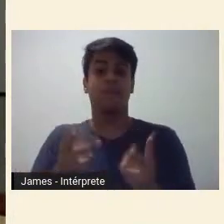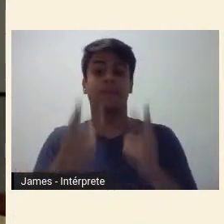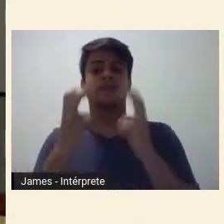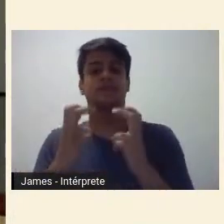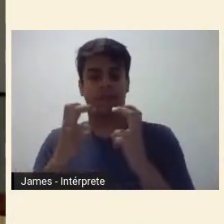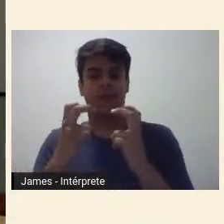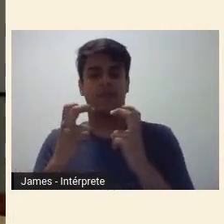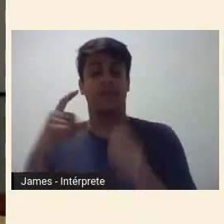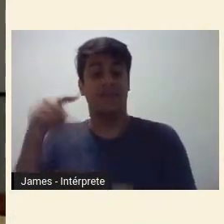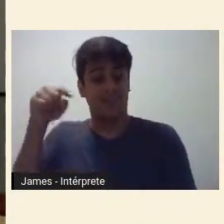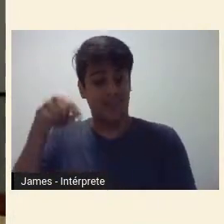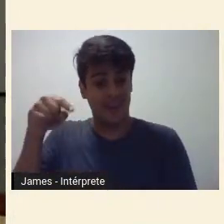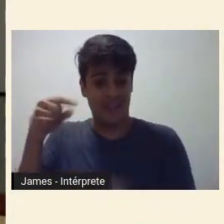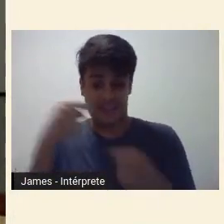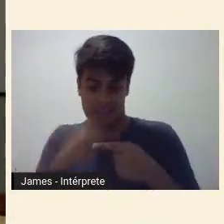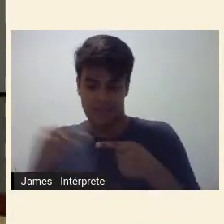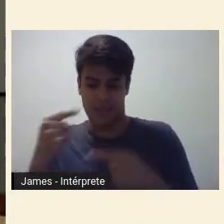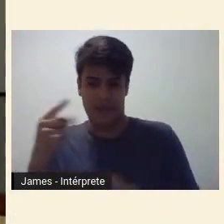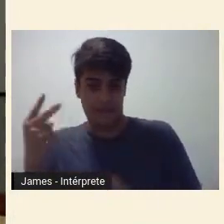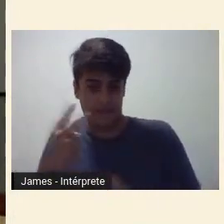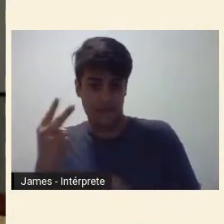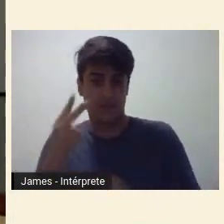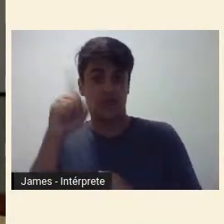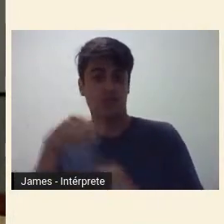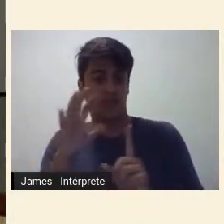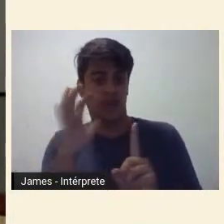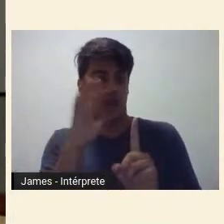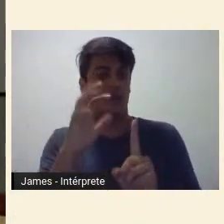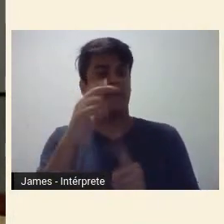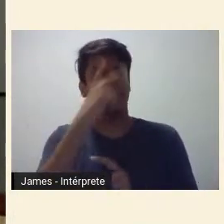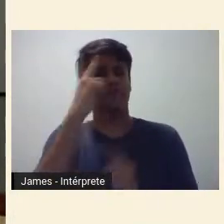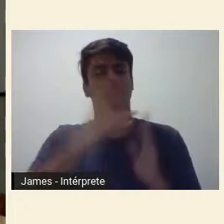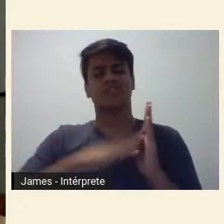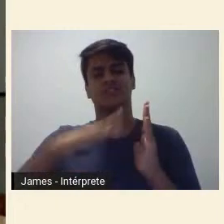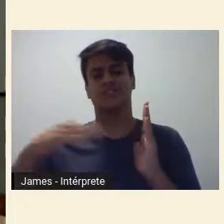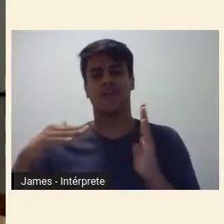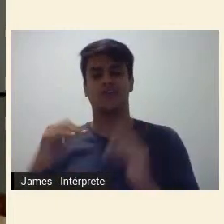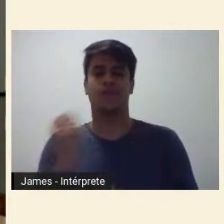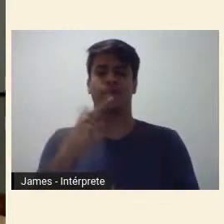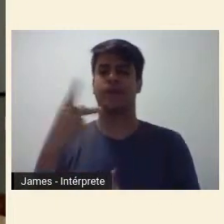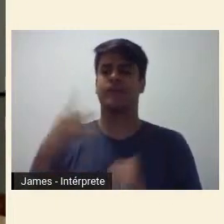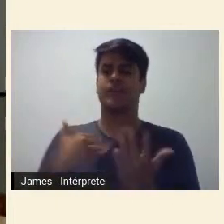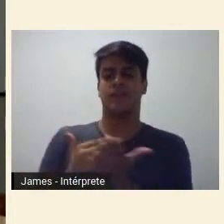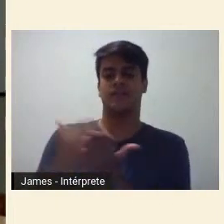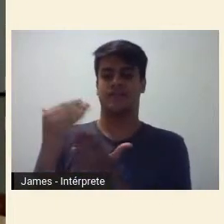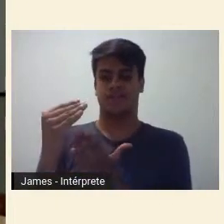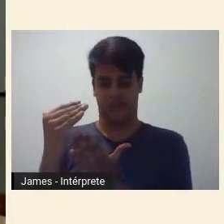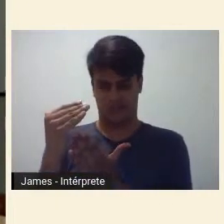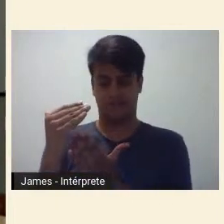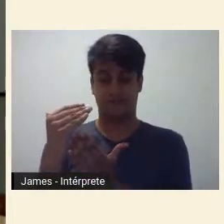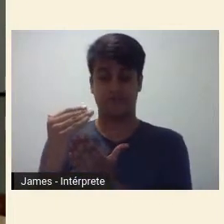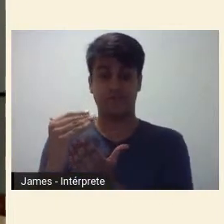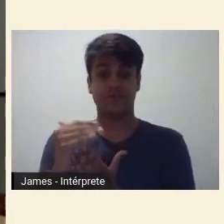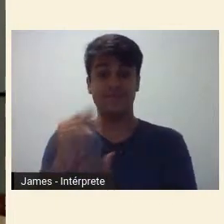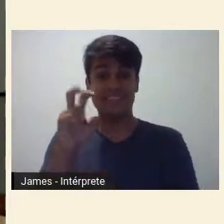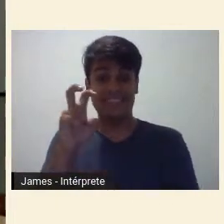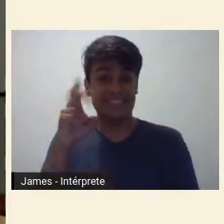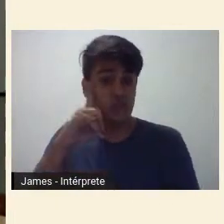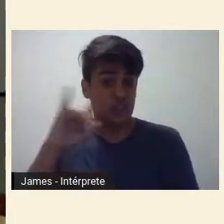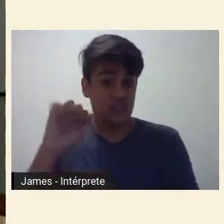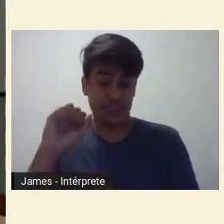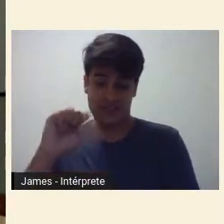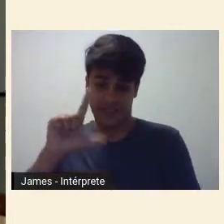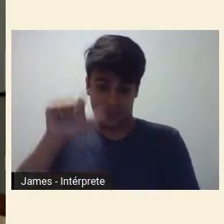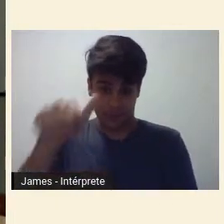autor de Estética da Vida do que as suas iniciativas. Cinco anos depois dos três dias no municipal, Tristão de